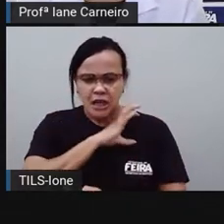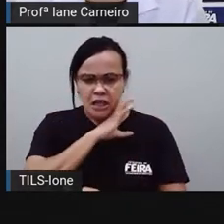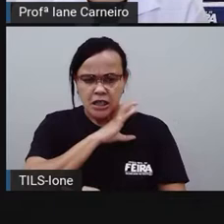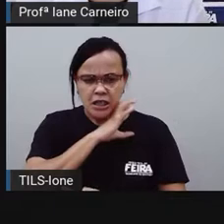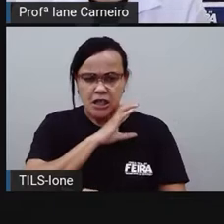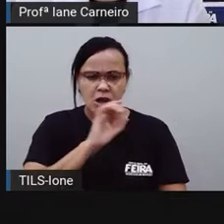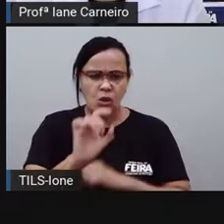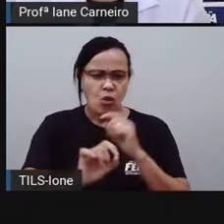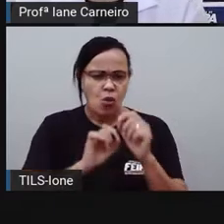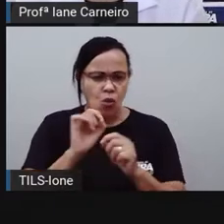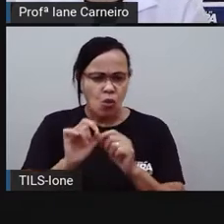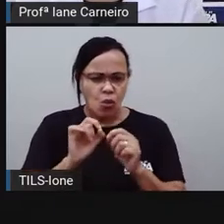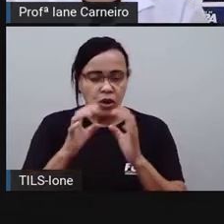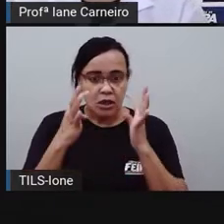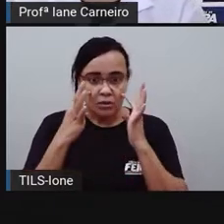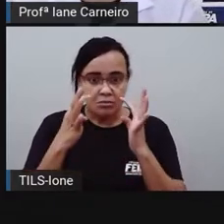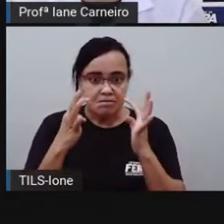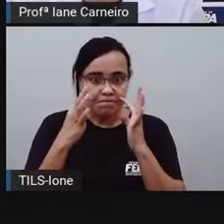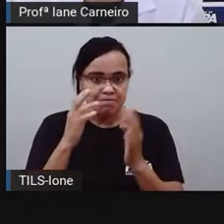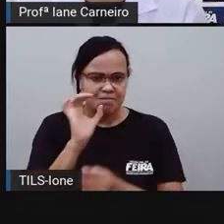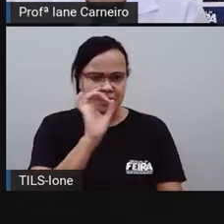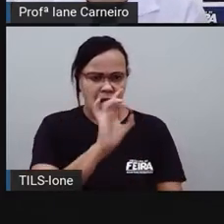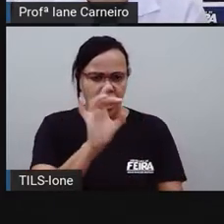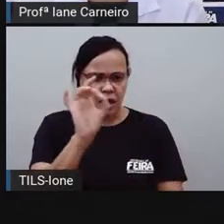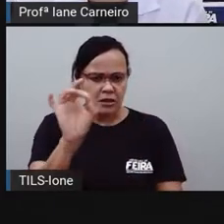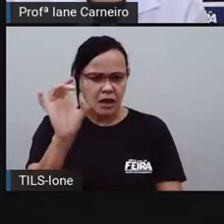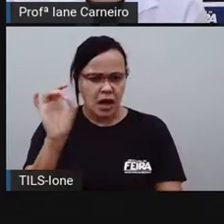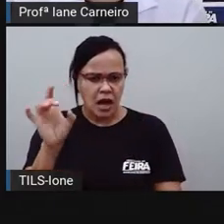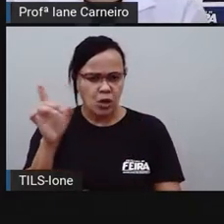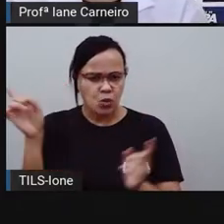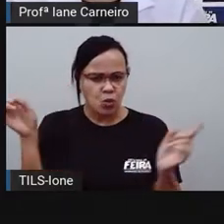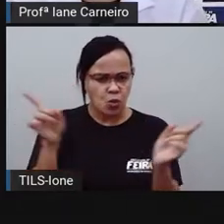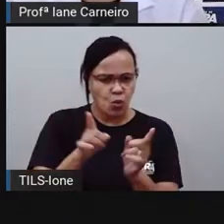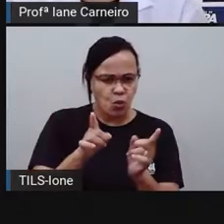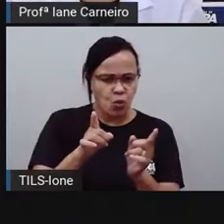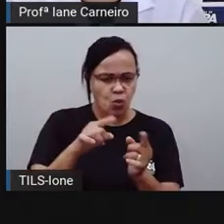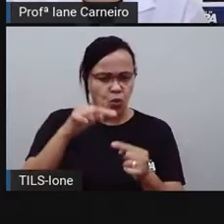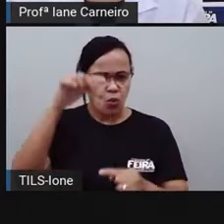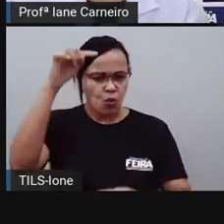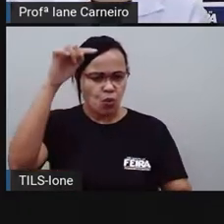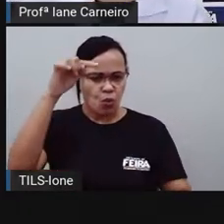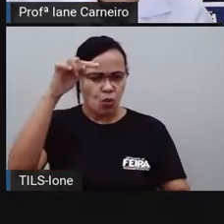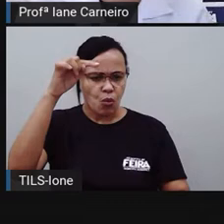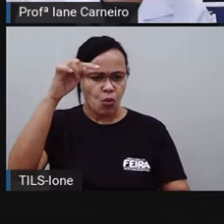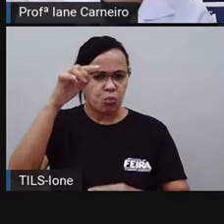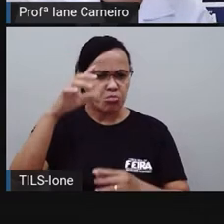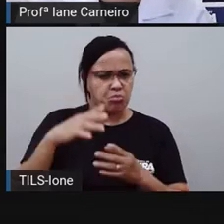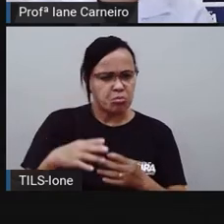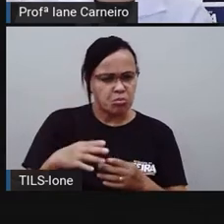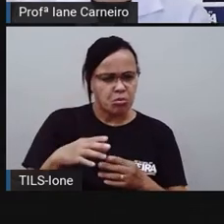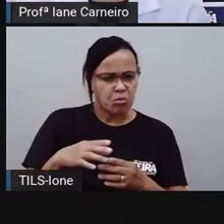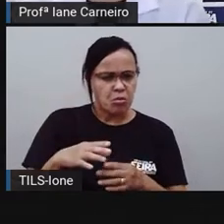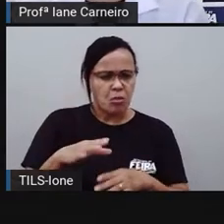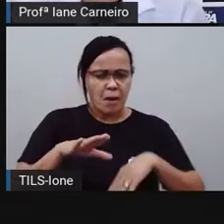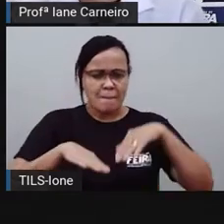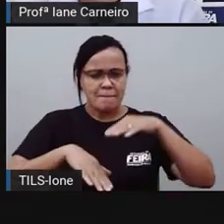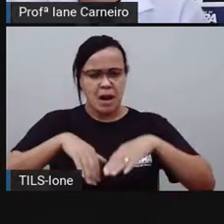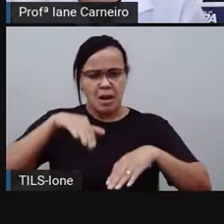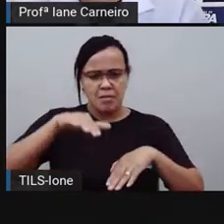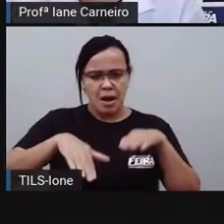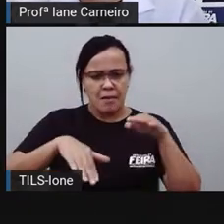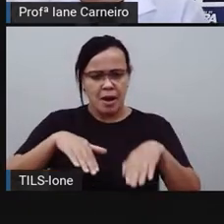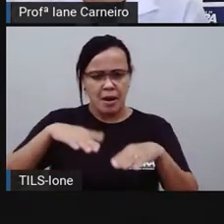eles, o tamanho de cada um, né? Olhem o tamanho das patas, o tamanho dos